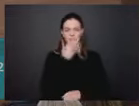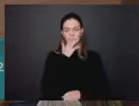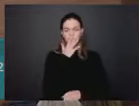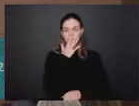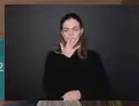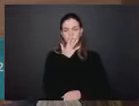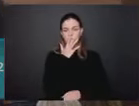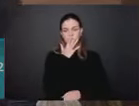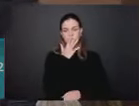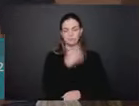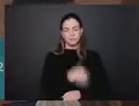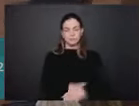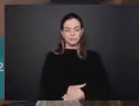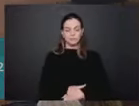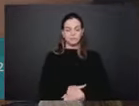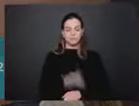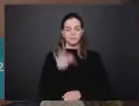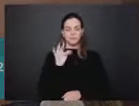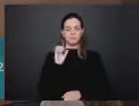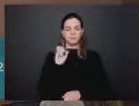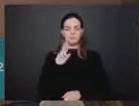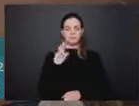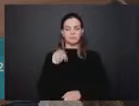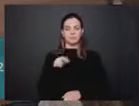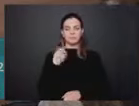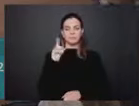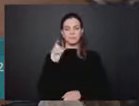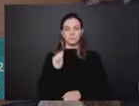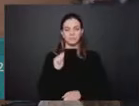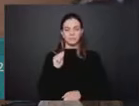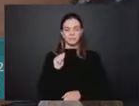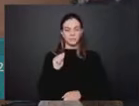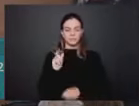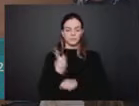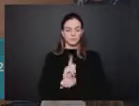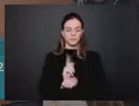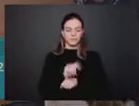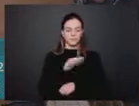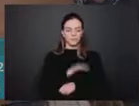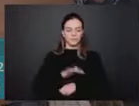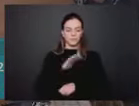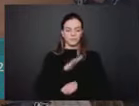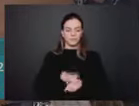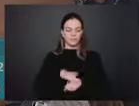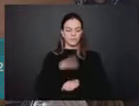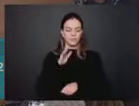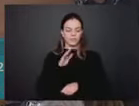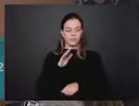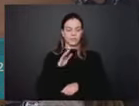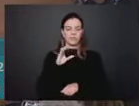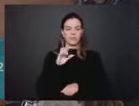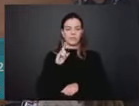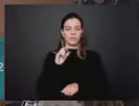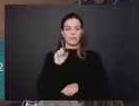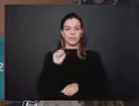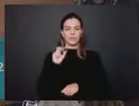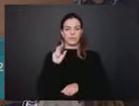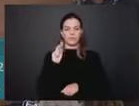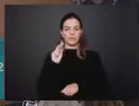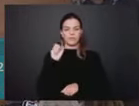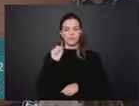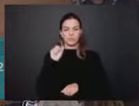A Fernanda Custosa de Souza, gestora do Espaço a Mais, a Cleusa de Souza, arquiteta do Espaço a Mais.